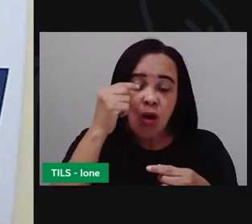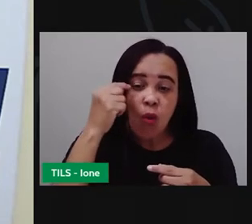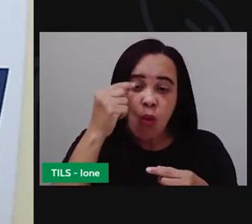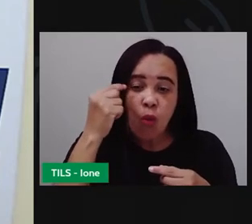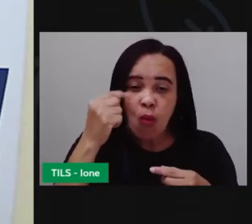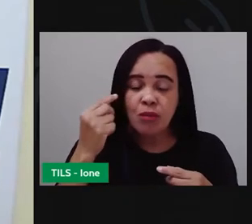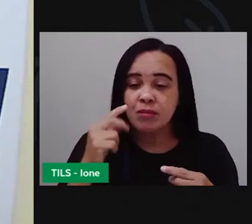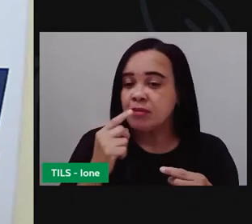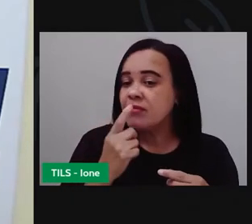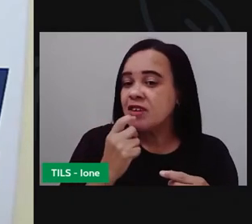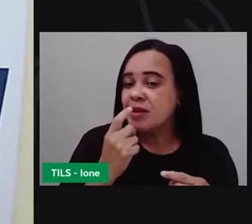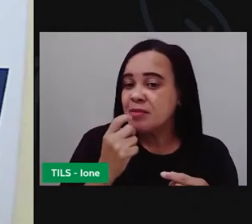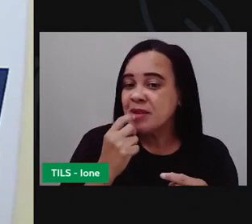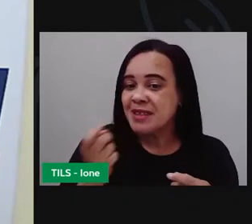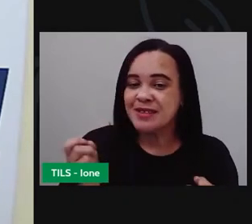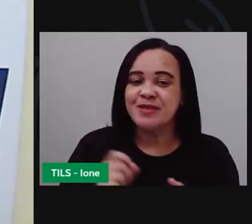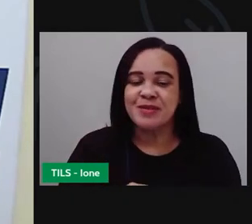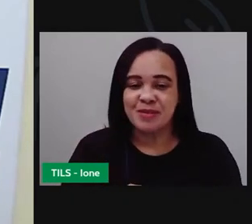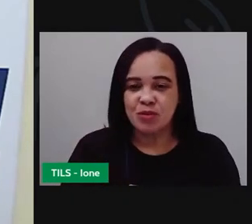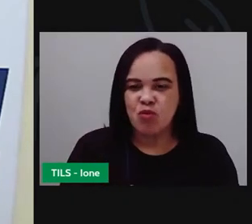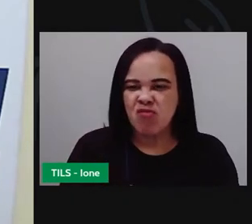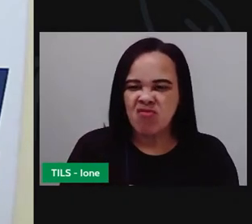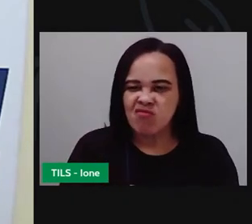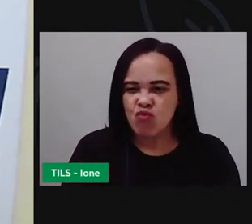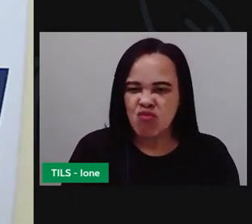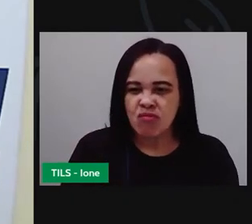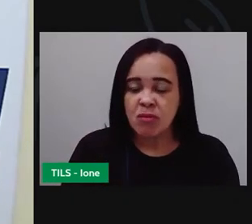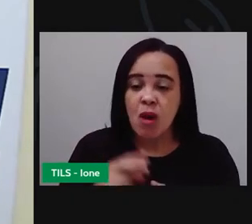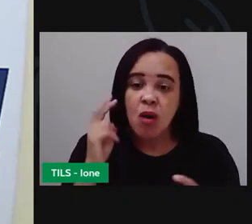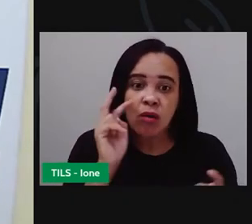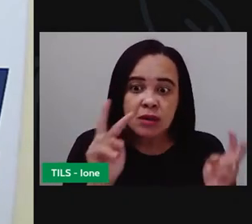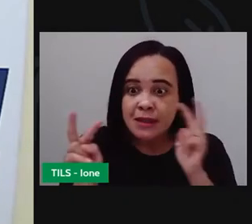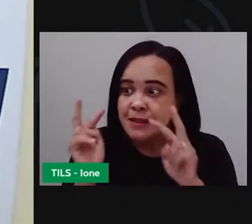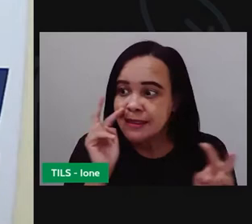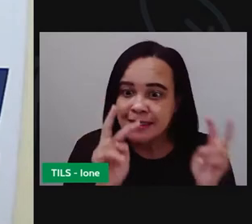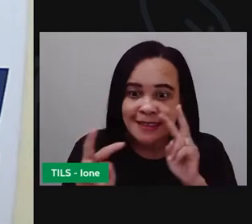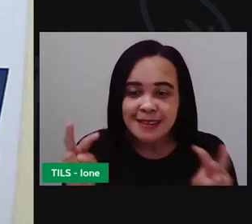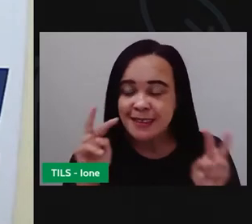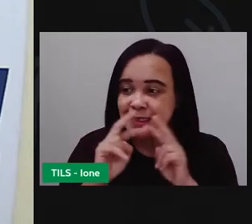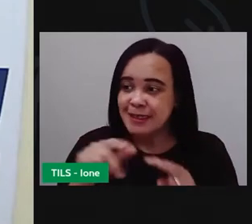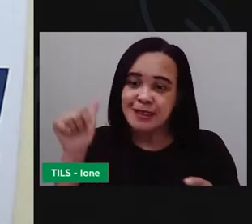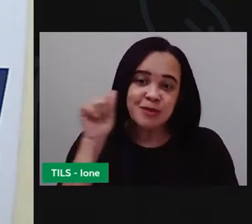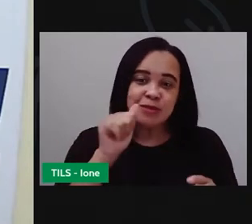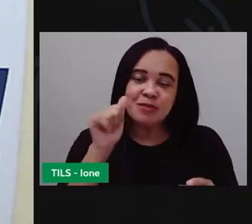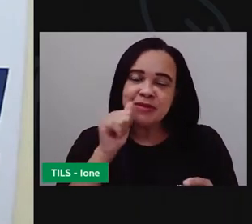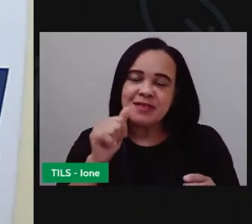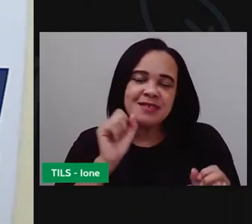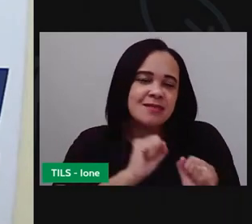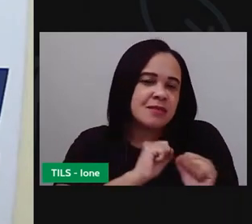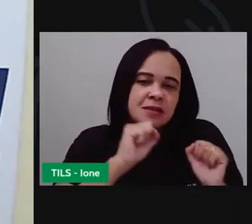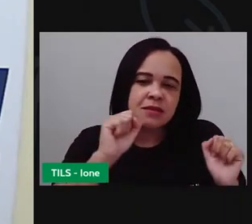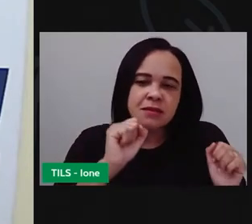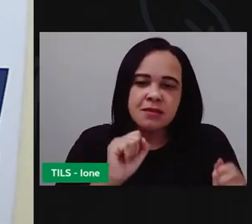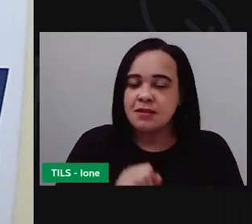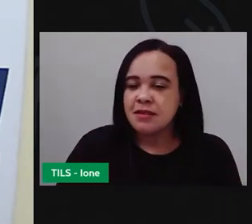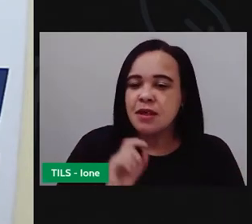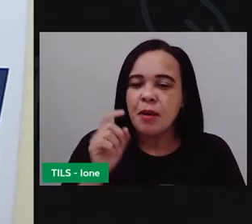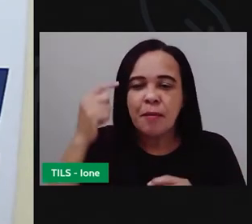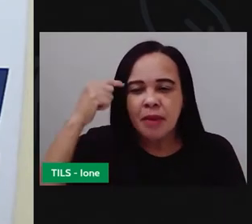todo. Ele ficava olhando para a menina, apaixonado, pensando